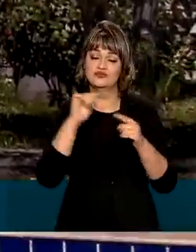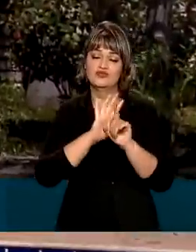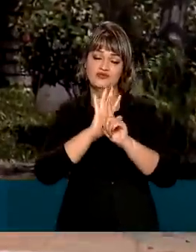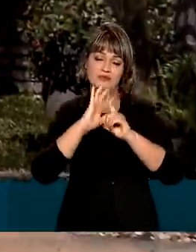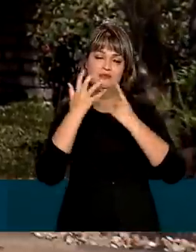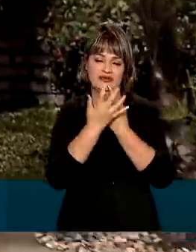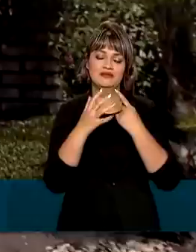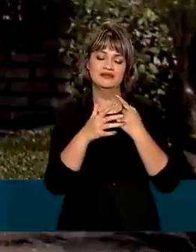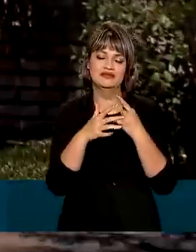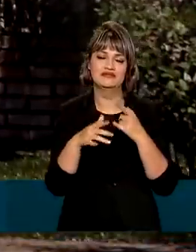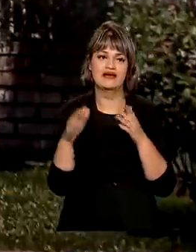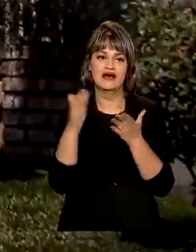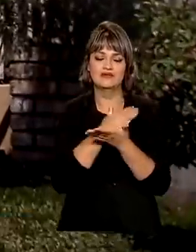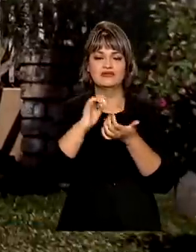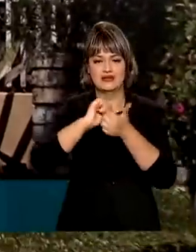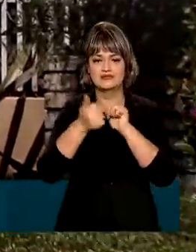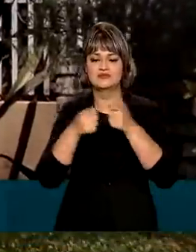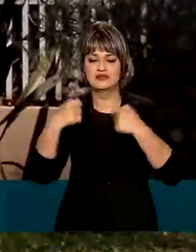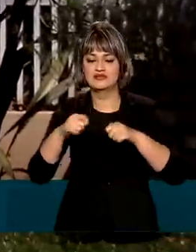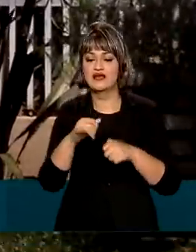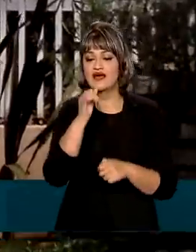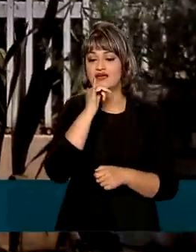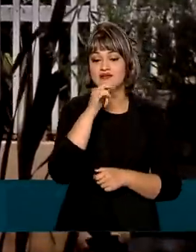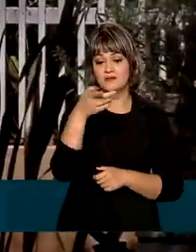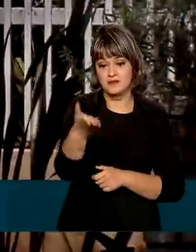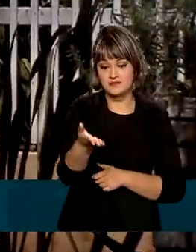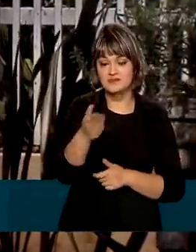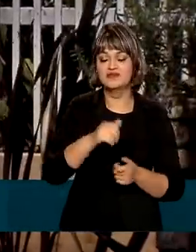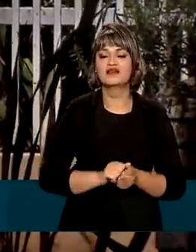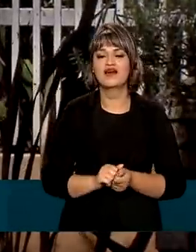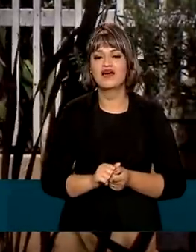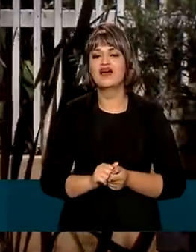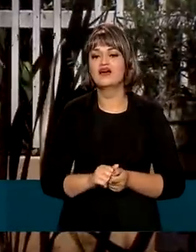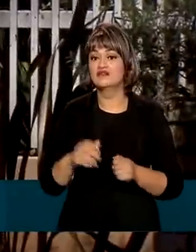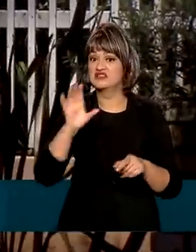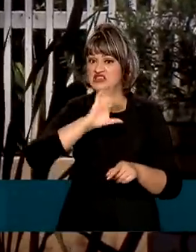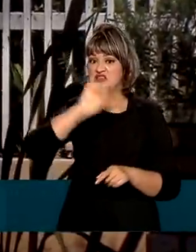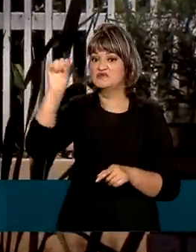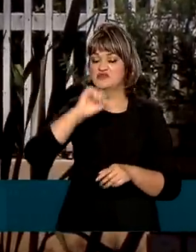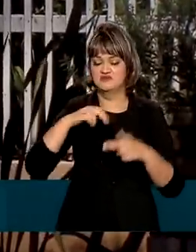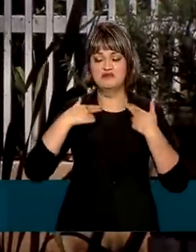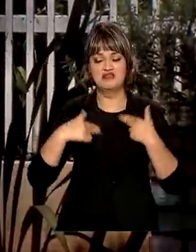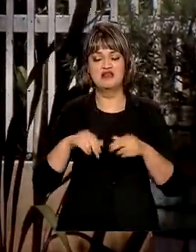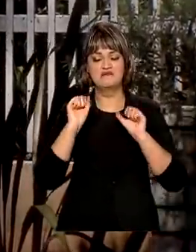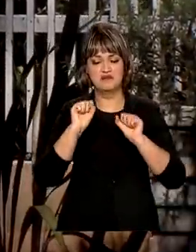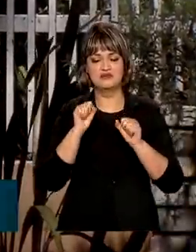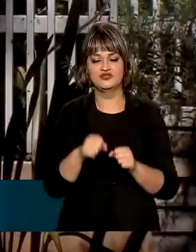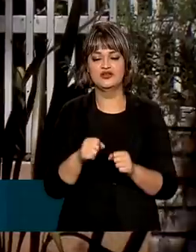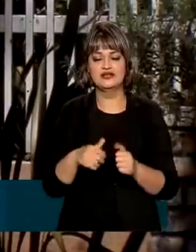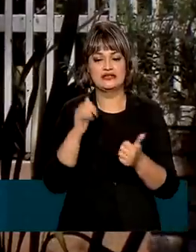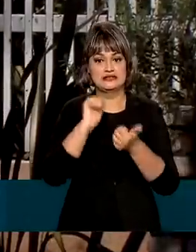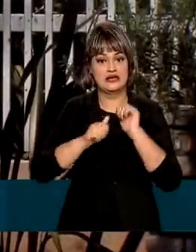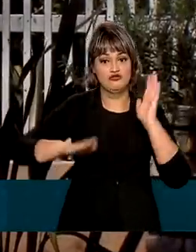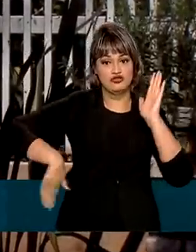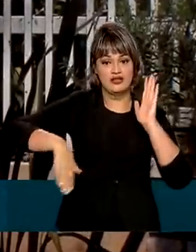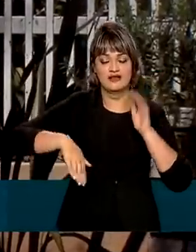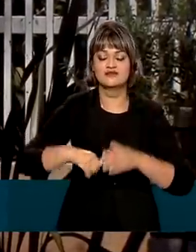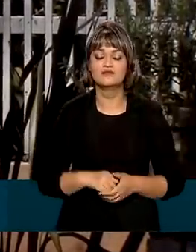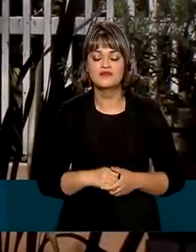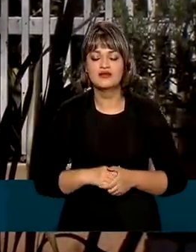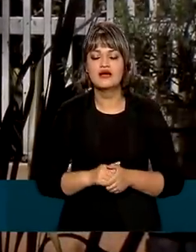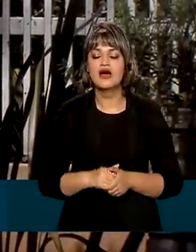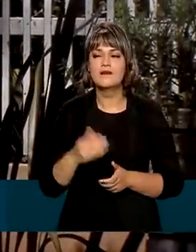pandemia. Entre as modalidades, o atletismo deve ser o campeão em número de medalhas. No último Mundial de Atletismo,